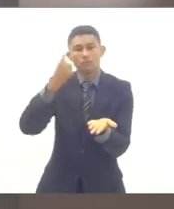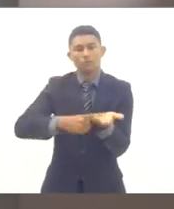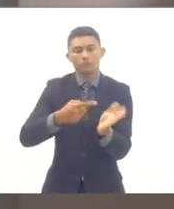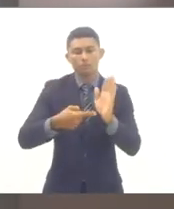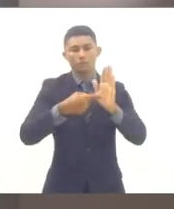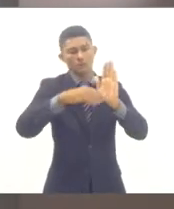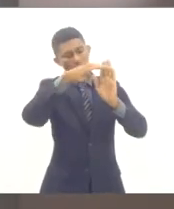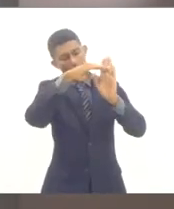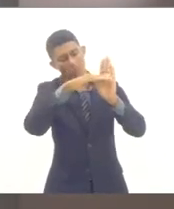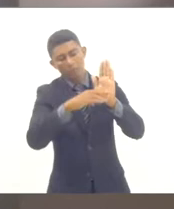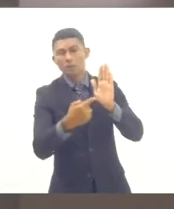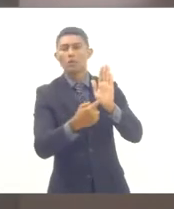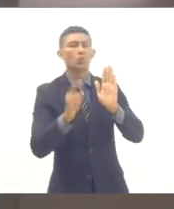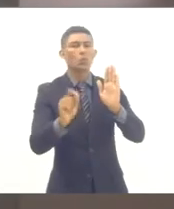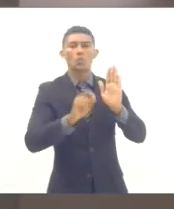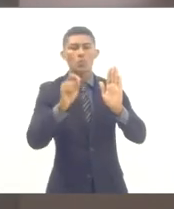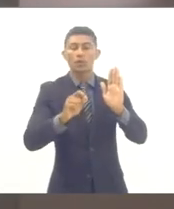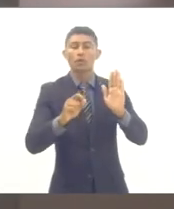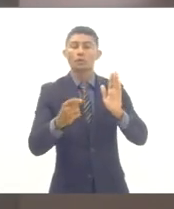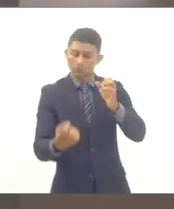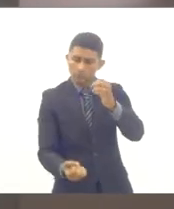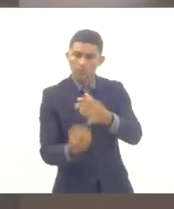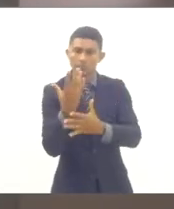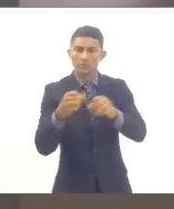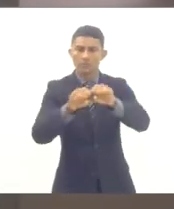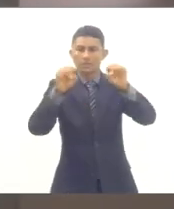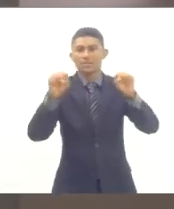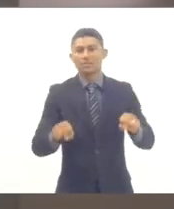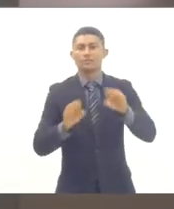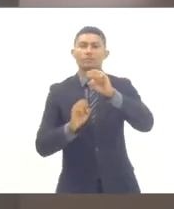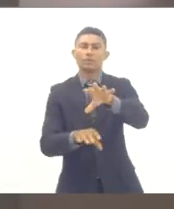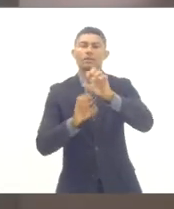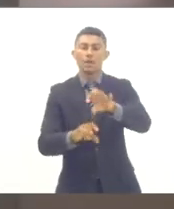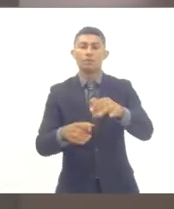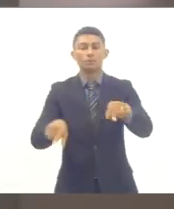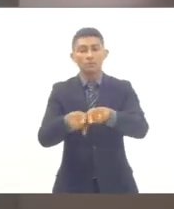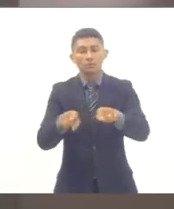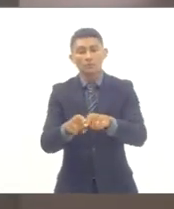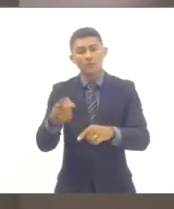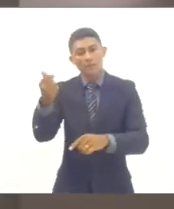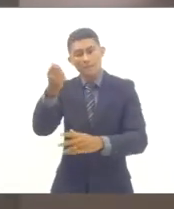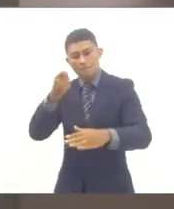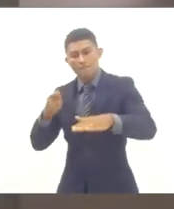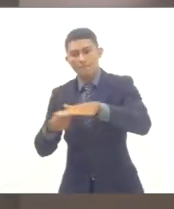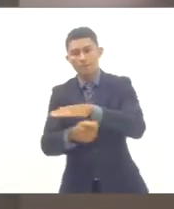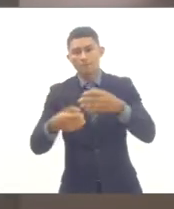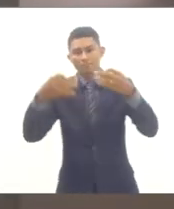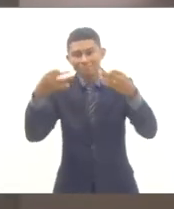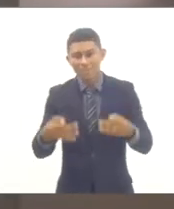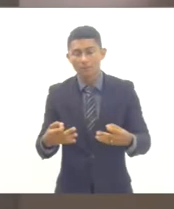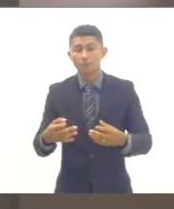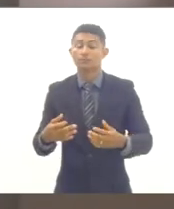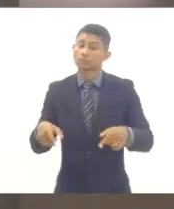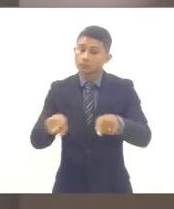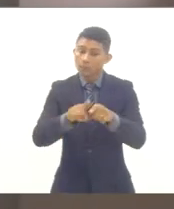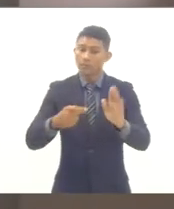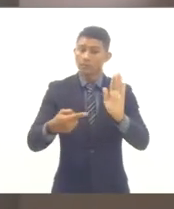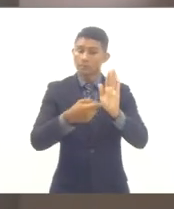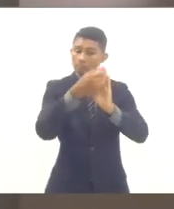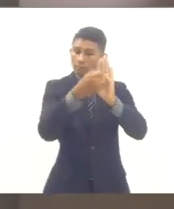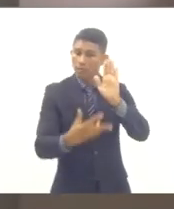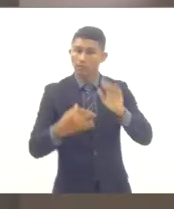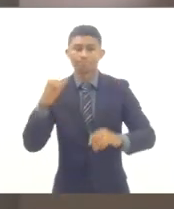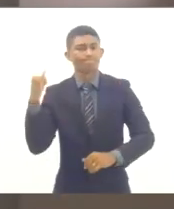de sistemas de educação pública fortes e com financiamento adequado, e reforça a importância do planejamento